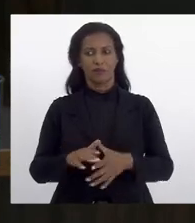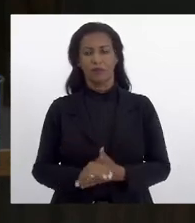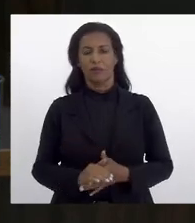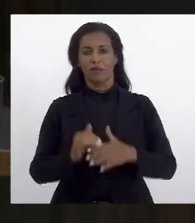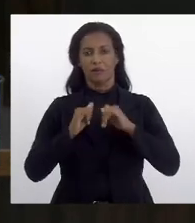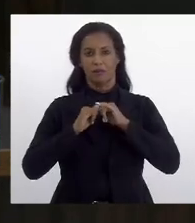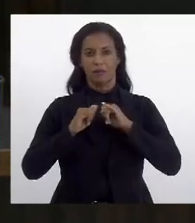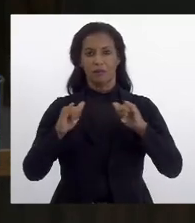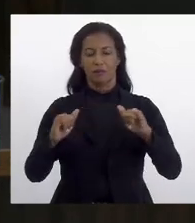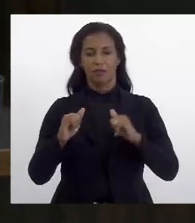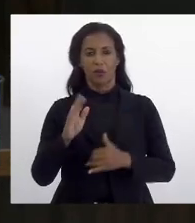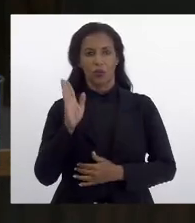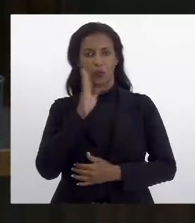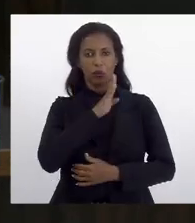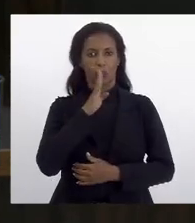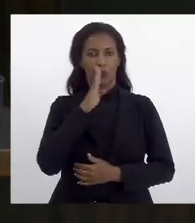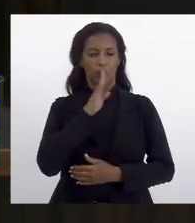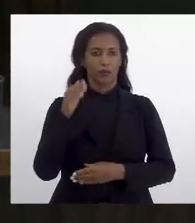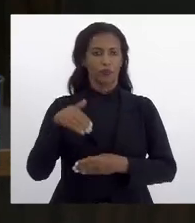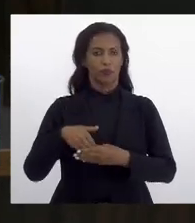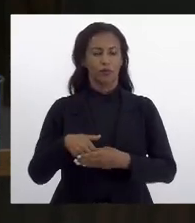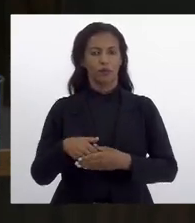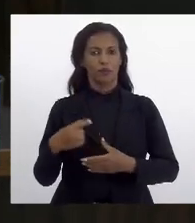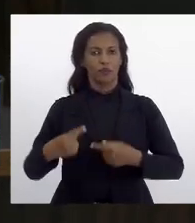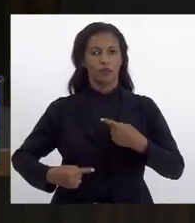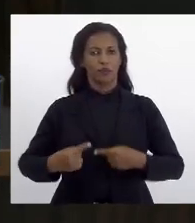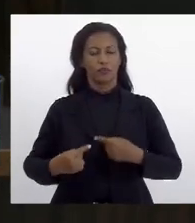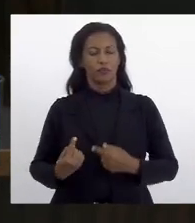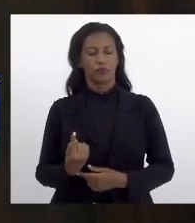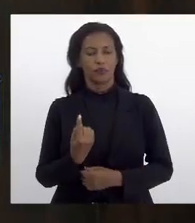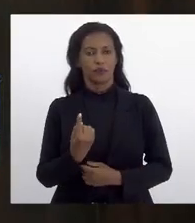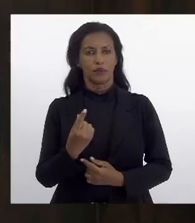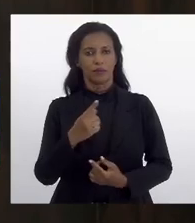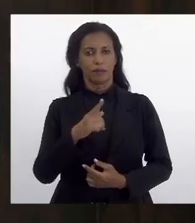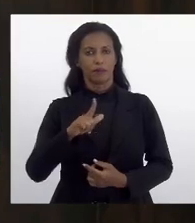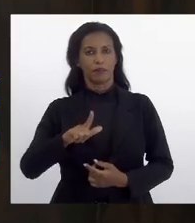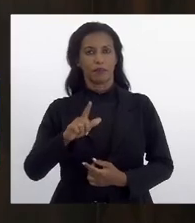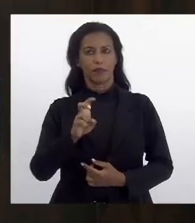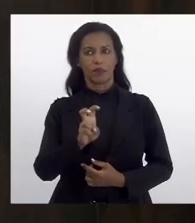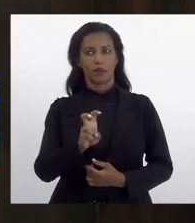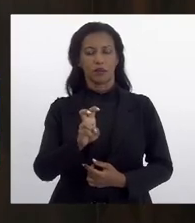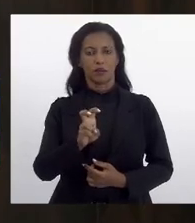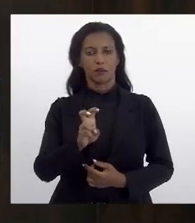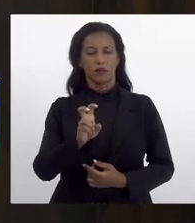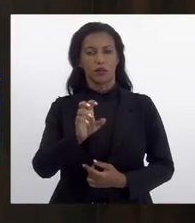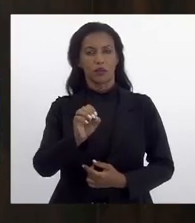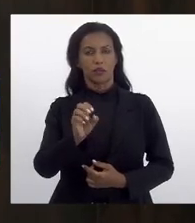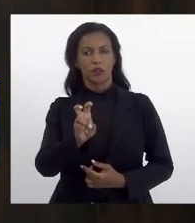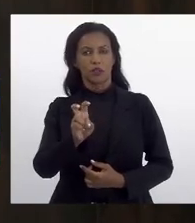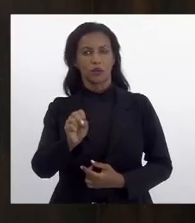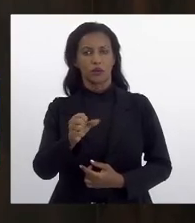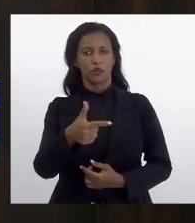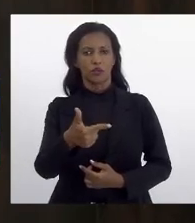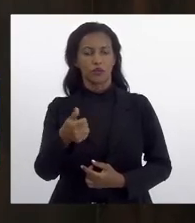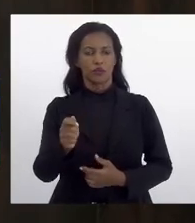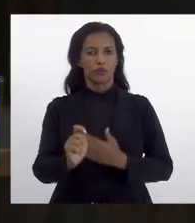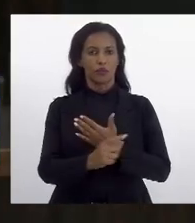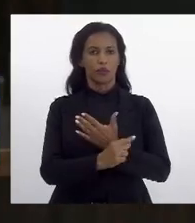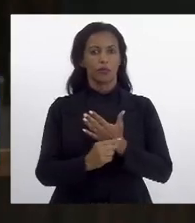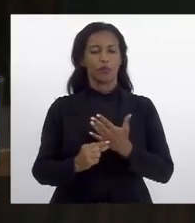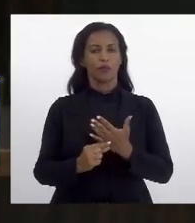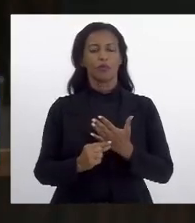Anuncie, em regime de urgência, em votação e discussão única, projeto de lei 5.058 de 21 de autoria